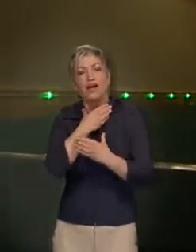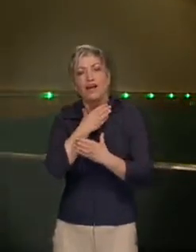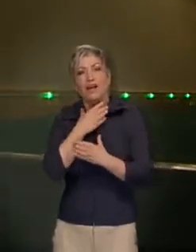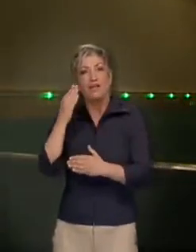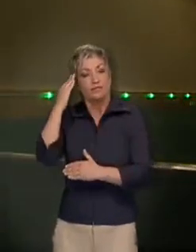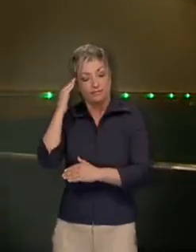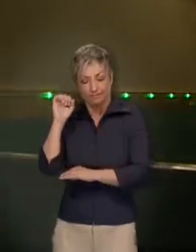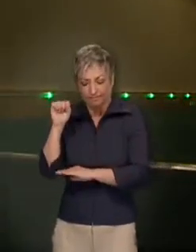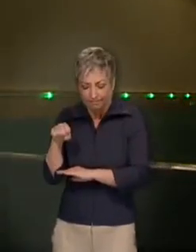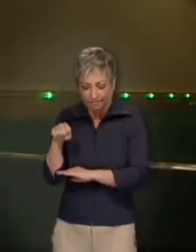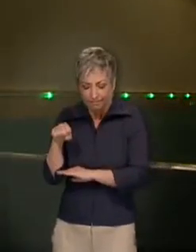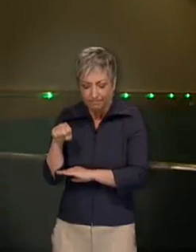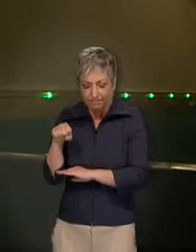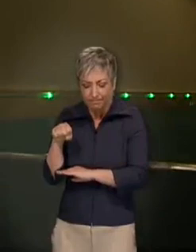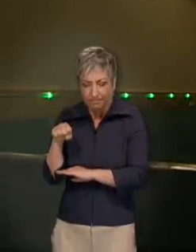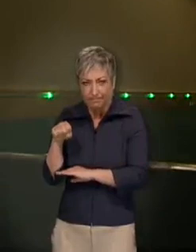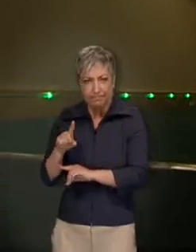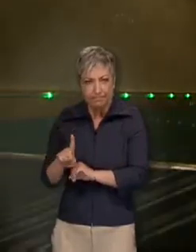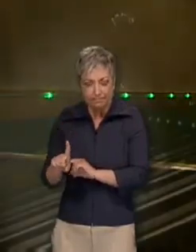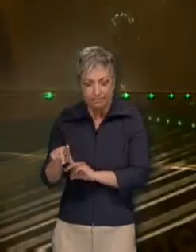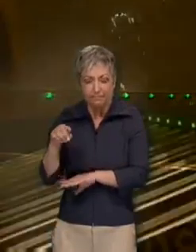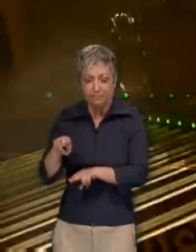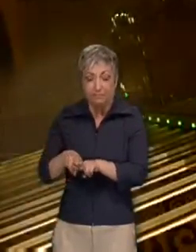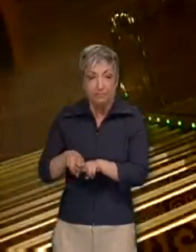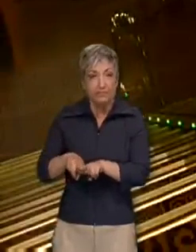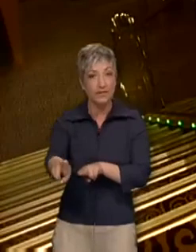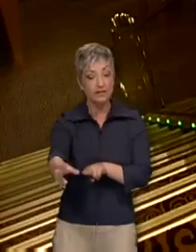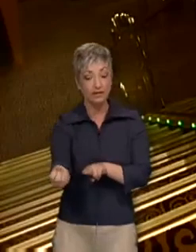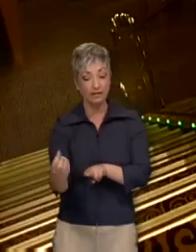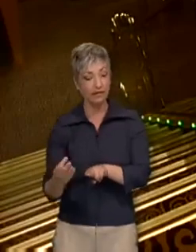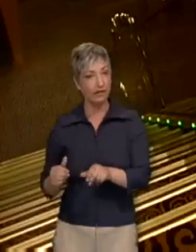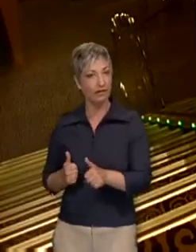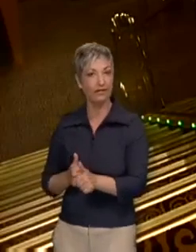respirável. Faixas luminosas próximas ao solo indicam o seu percurso.